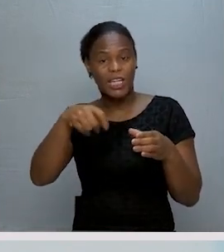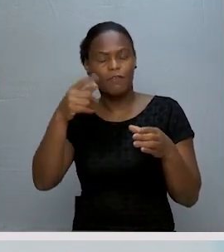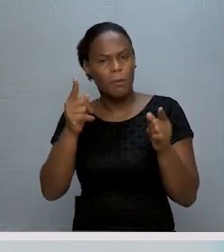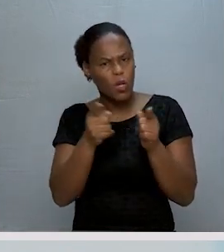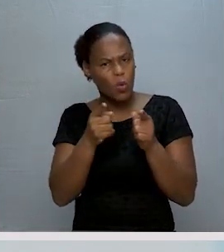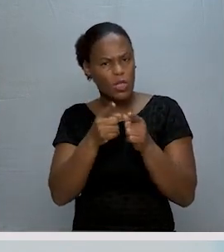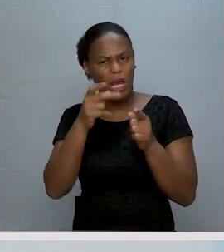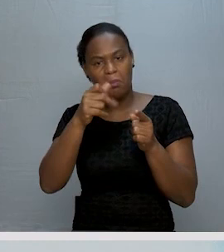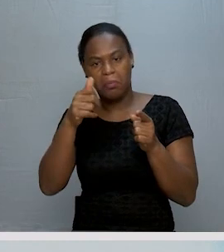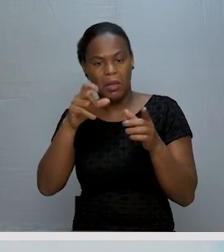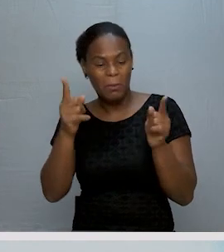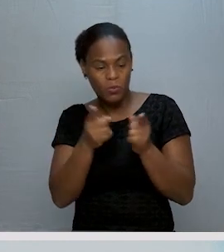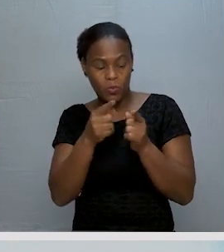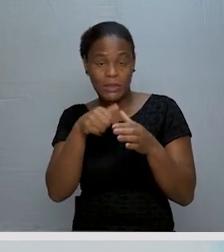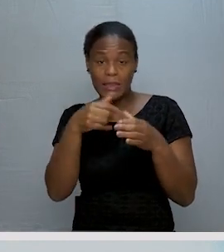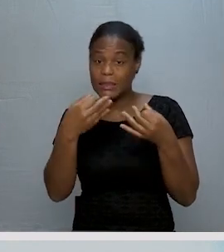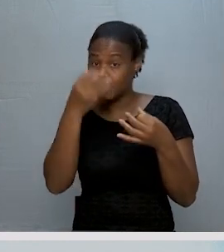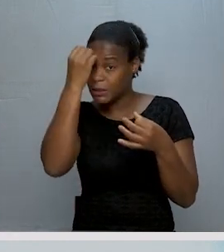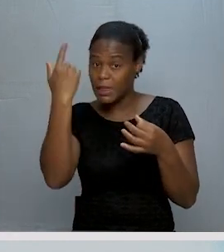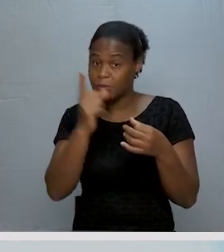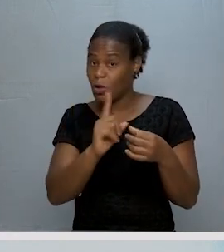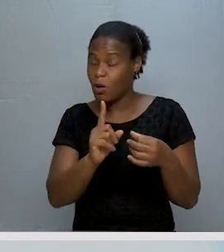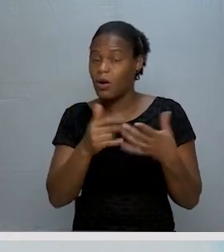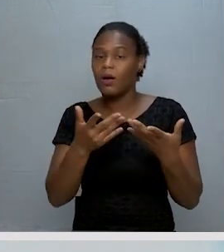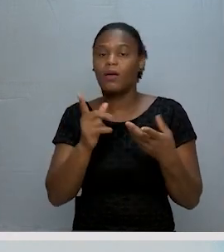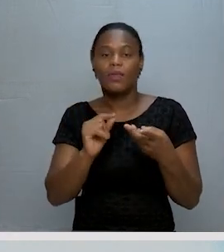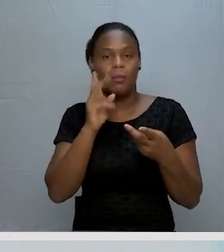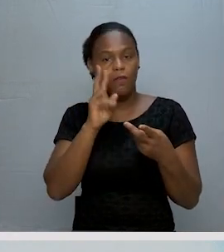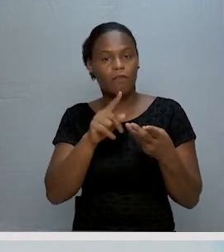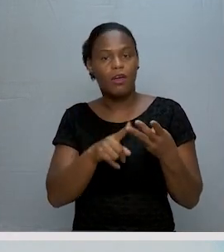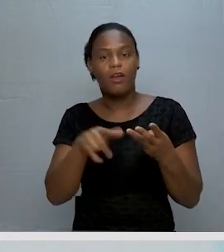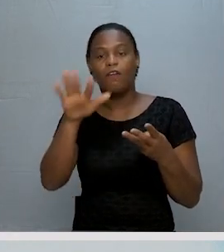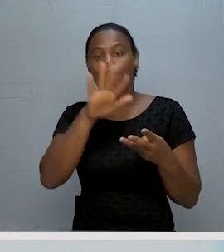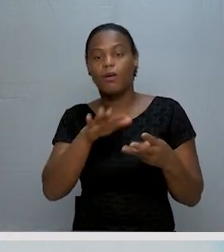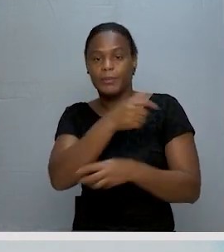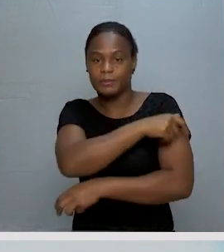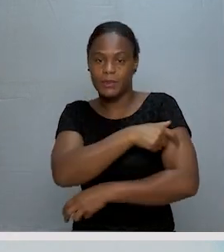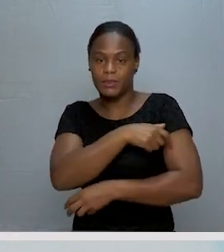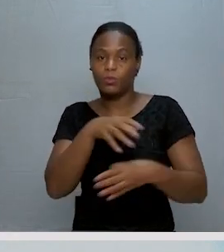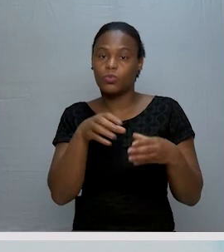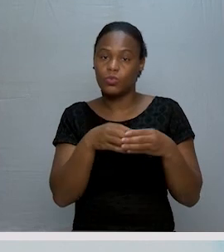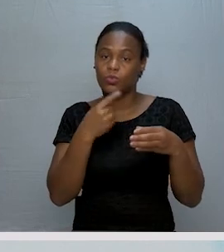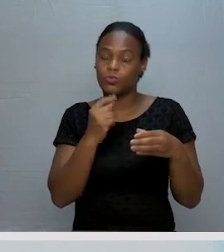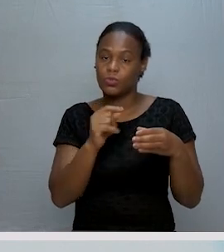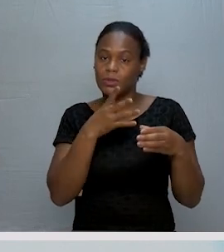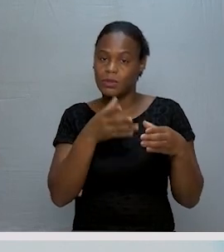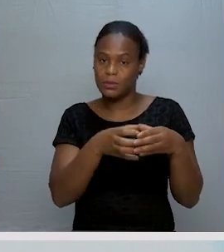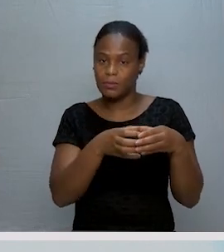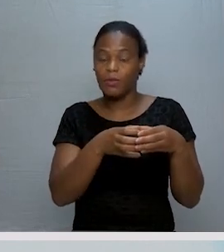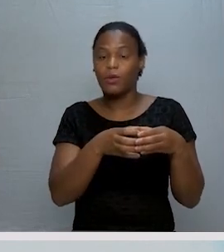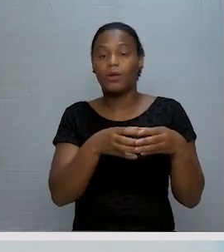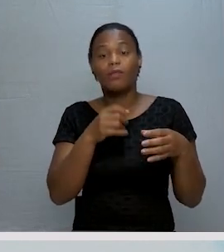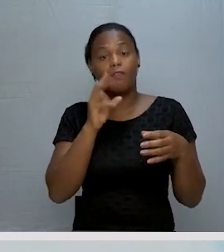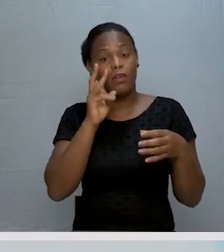sempre com letras minúsculas, não esquecem disso, sempre. Vimos também as formas de representar um conjunto. Vimos que um